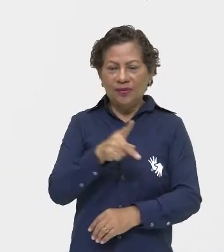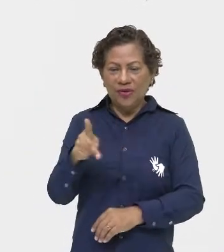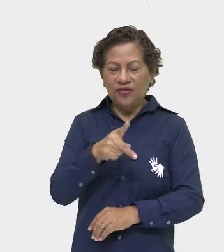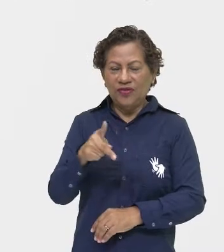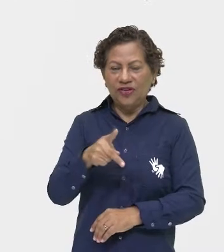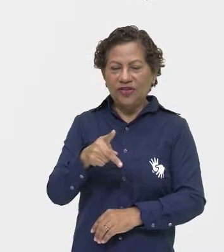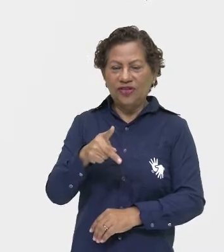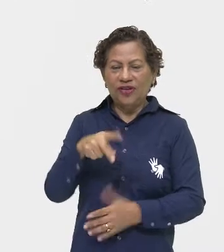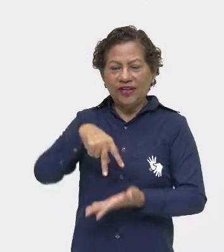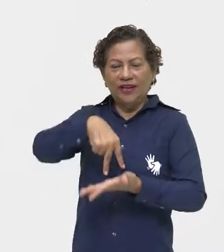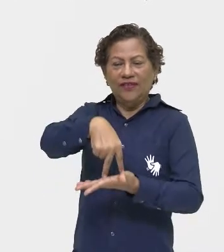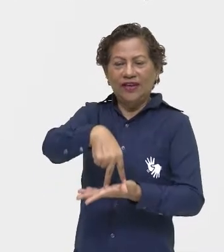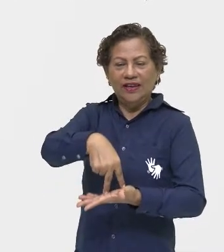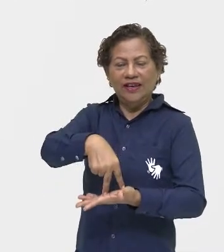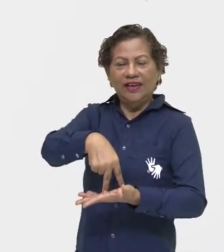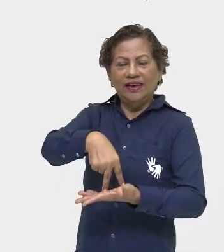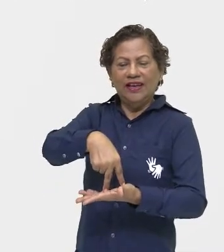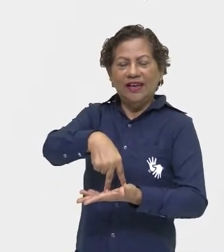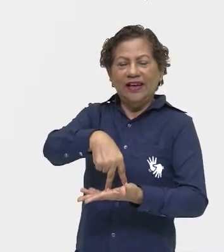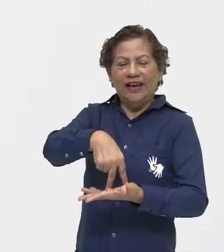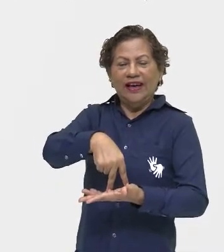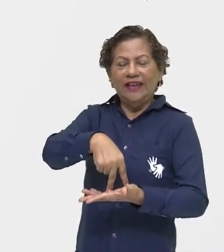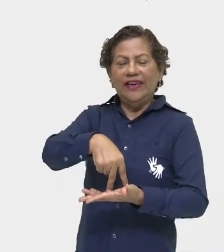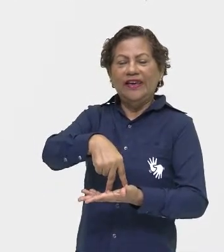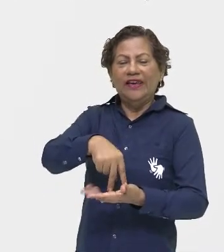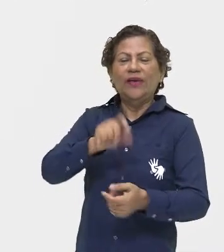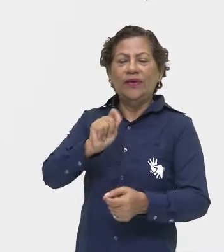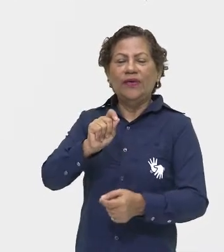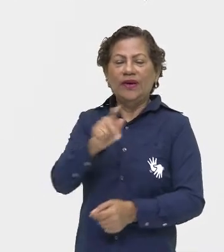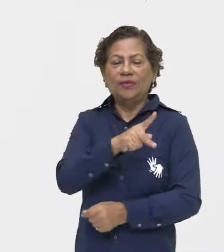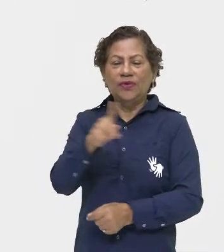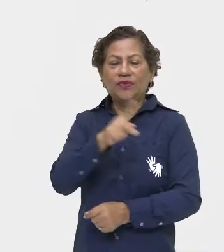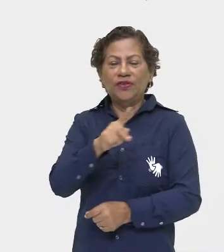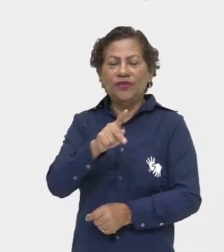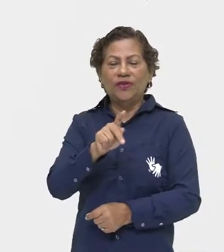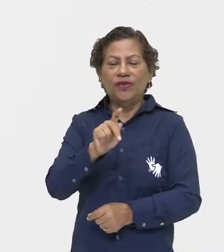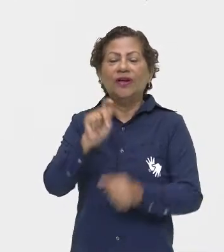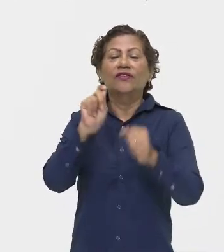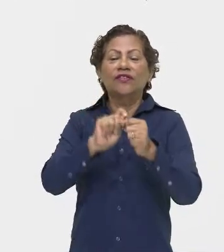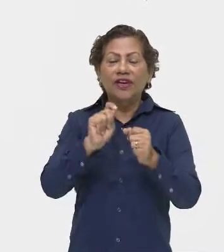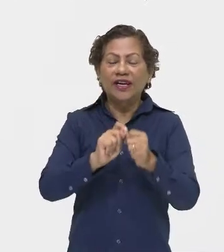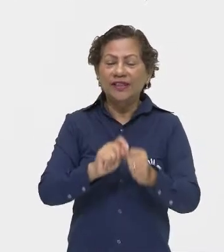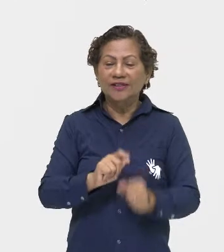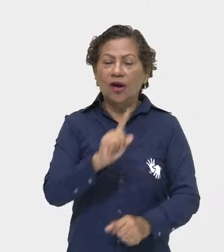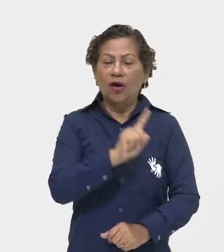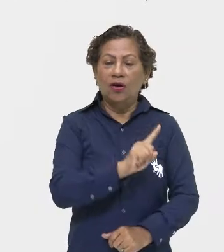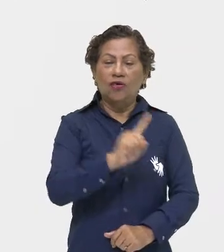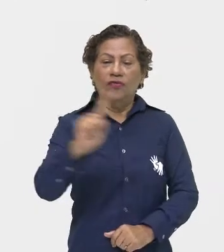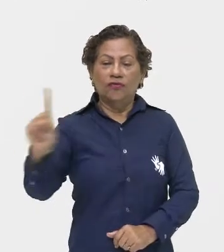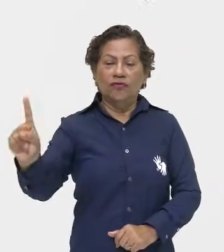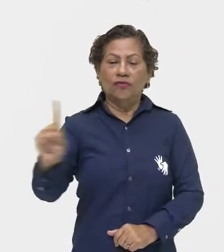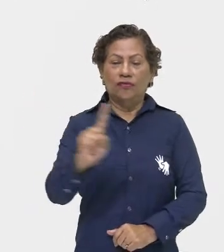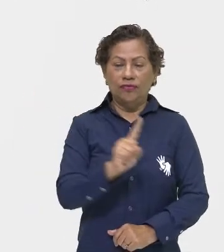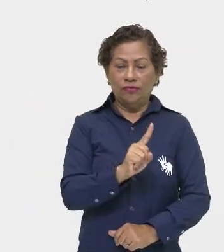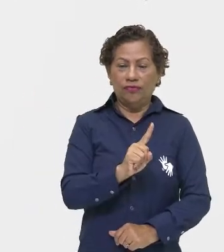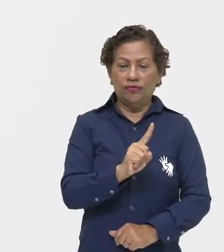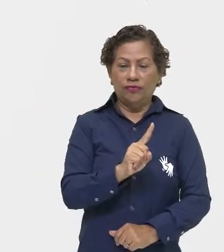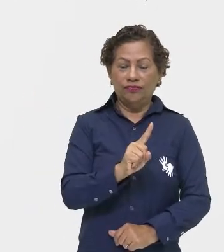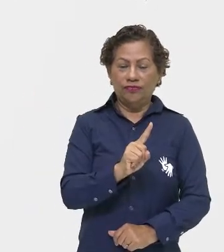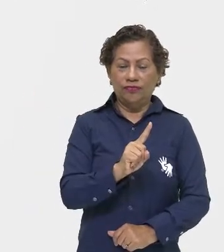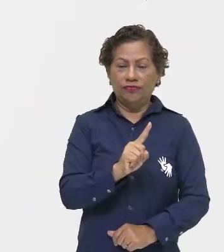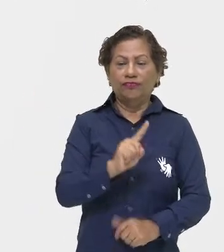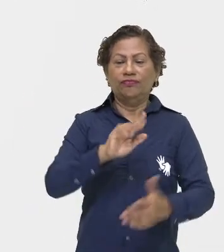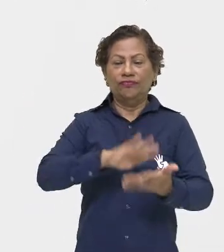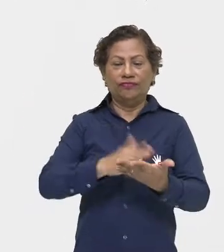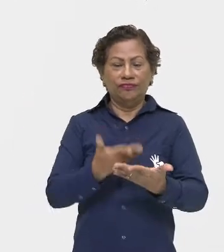para explicar para vocês. Ficaram aí sobressaltos aqui. A nossa intérprete também não sabia o que ela tinha que fazer.